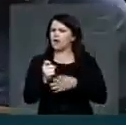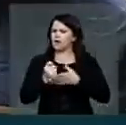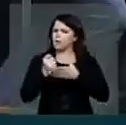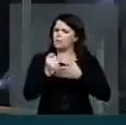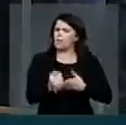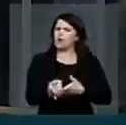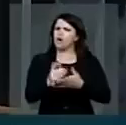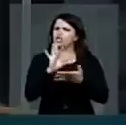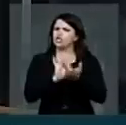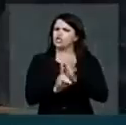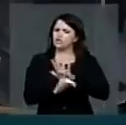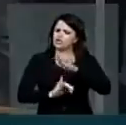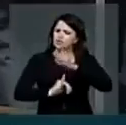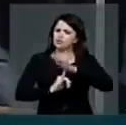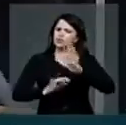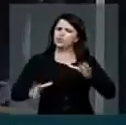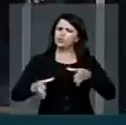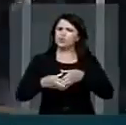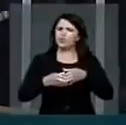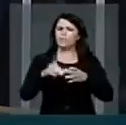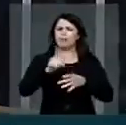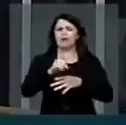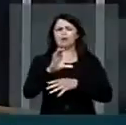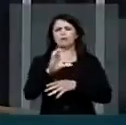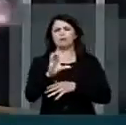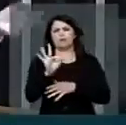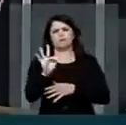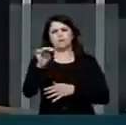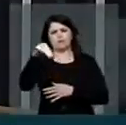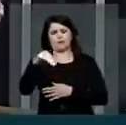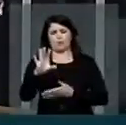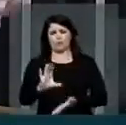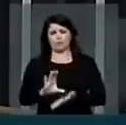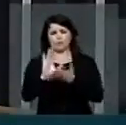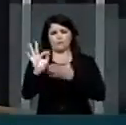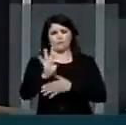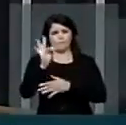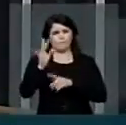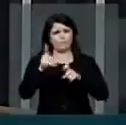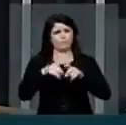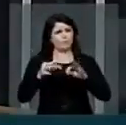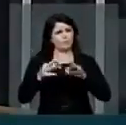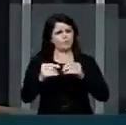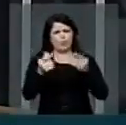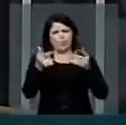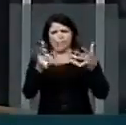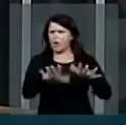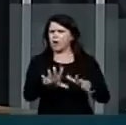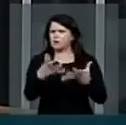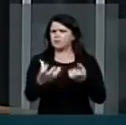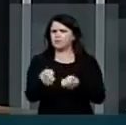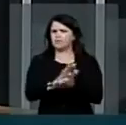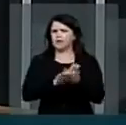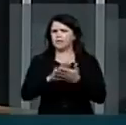as instituições de classe que são contrárias a essa importação de médicos.